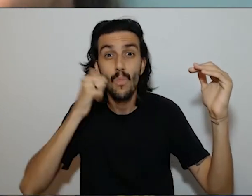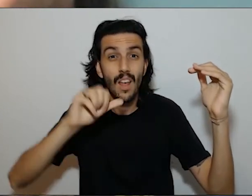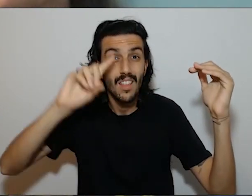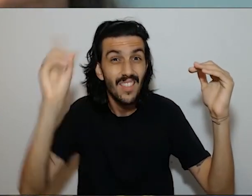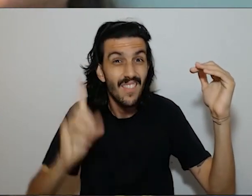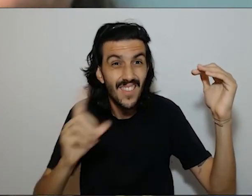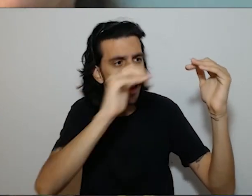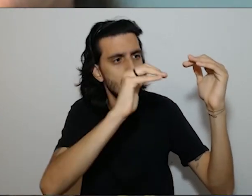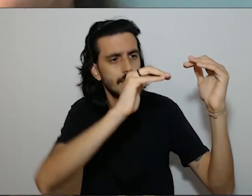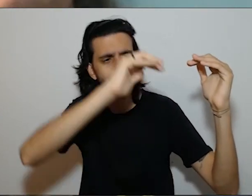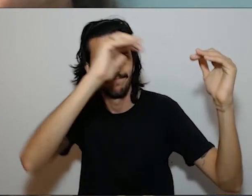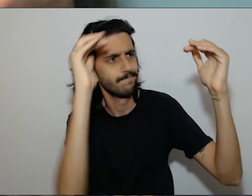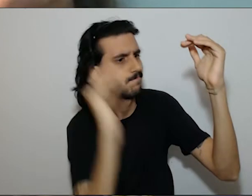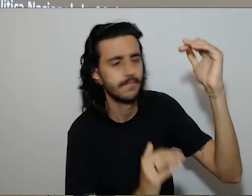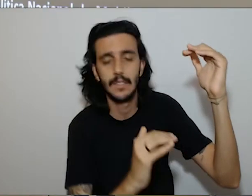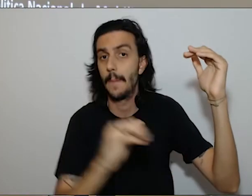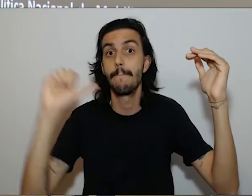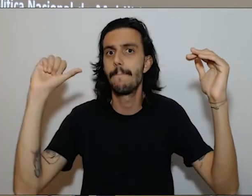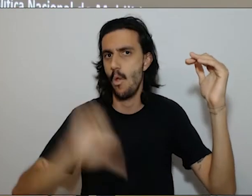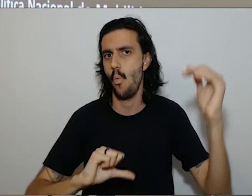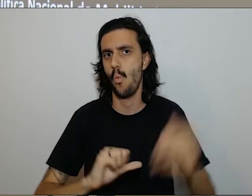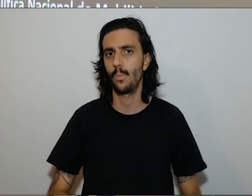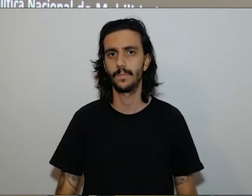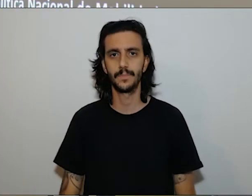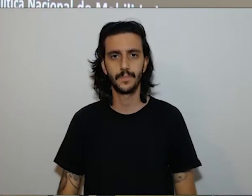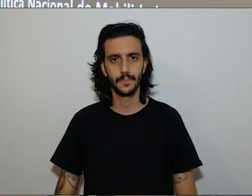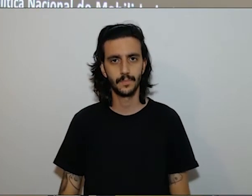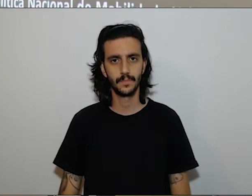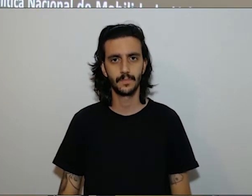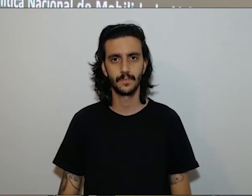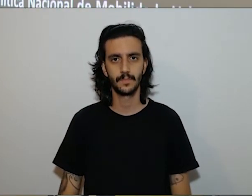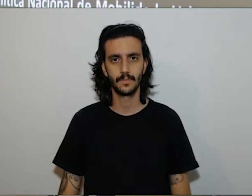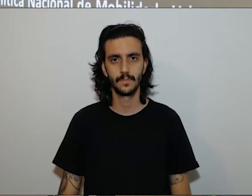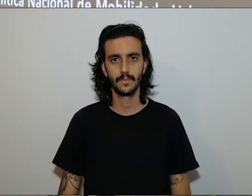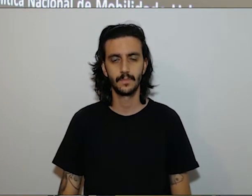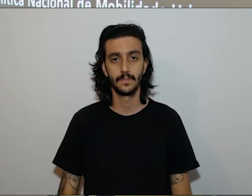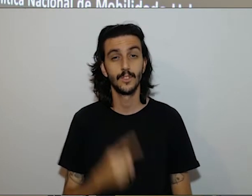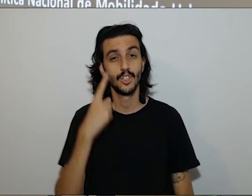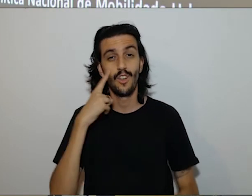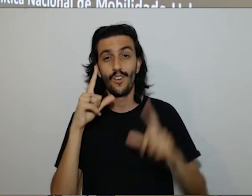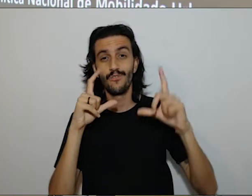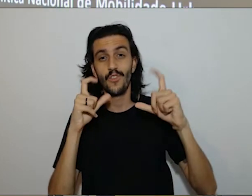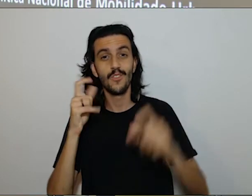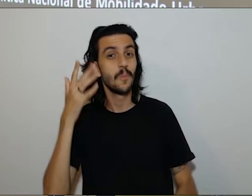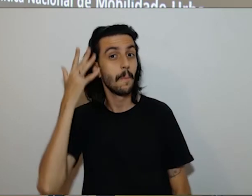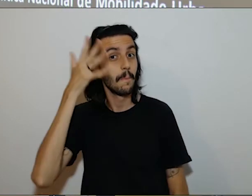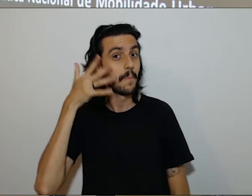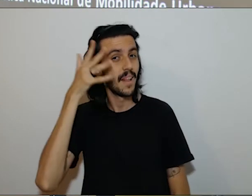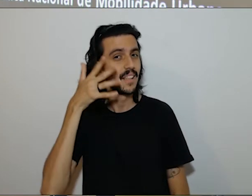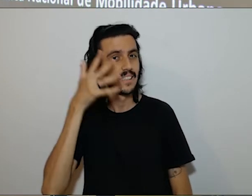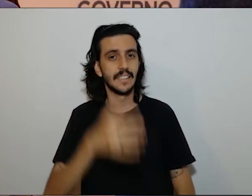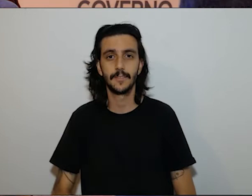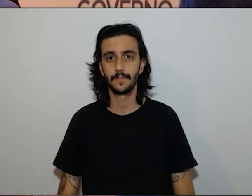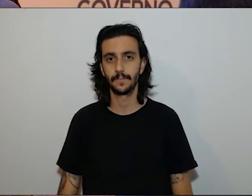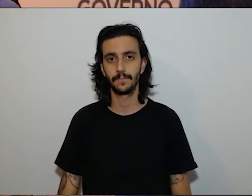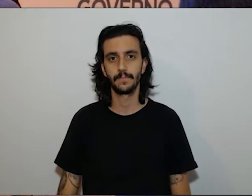é muito pior falar imagens de Regina em palestras